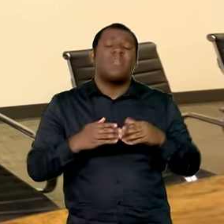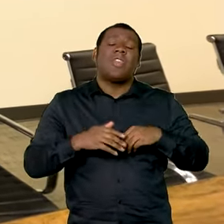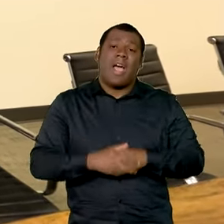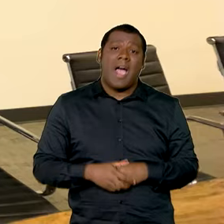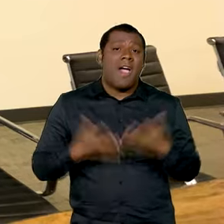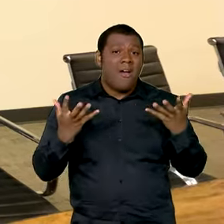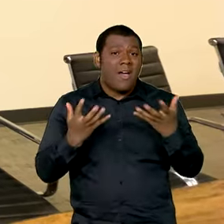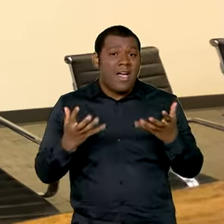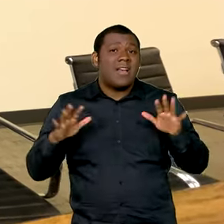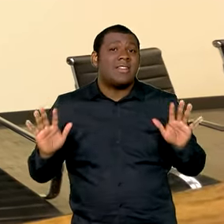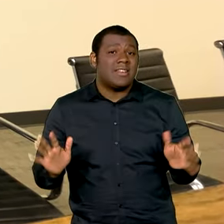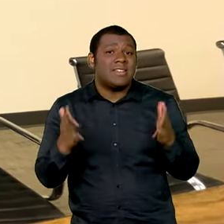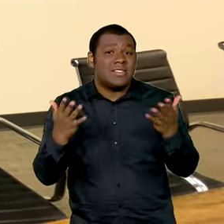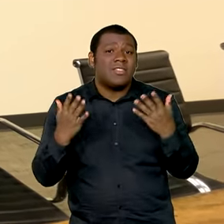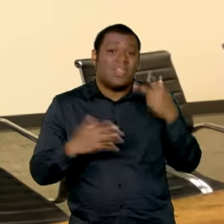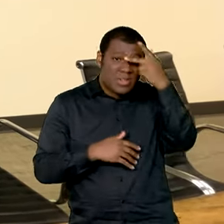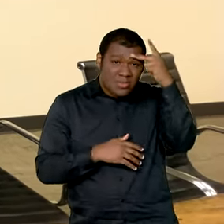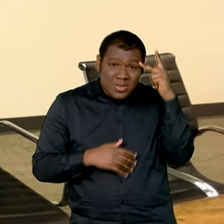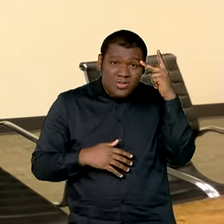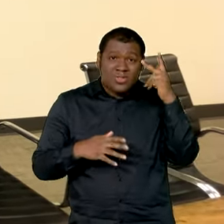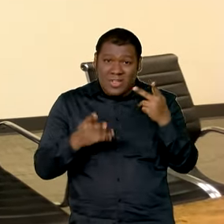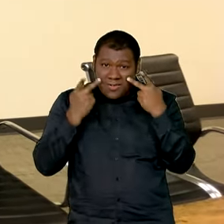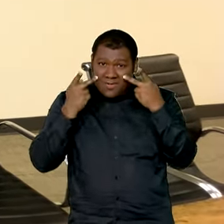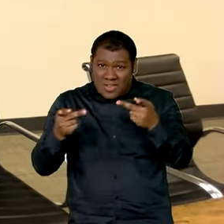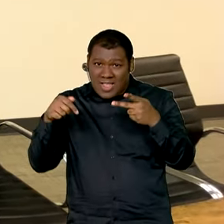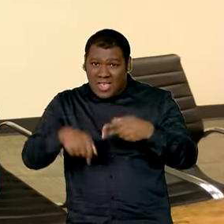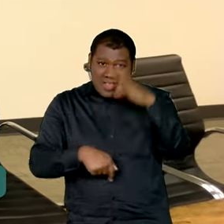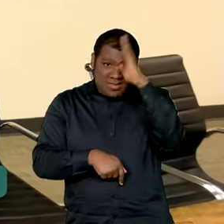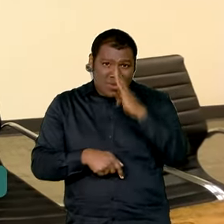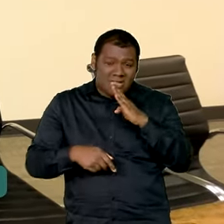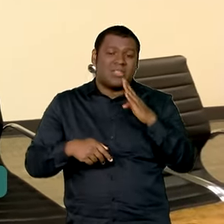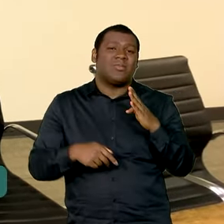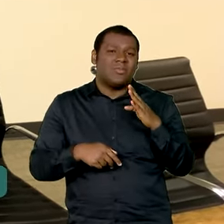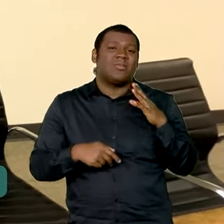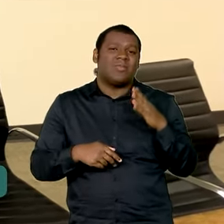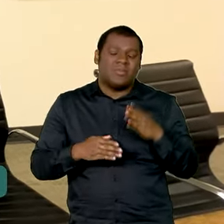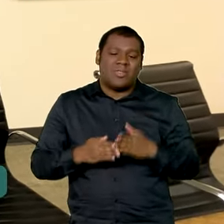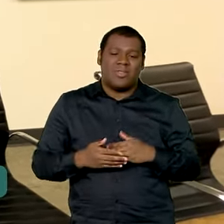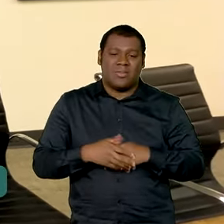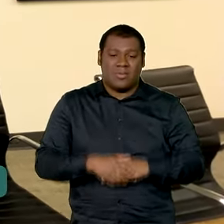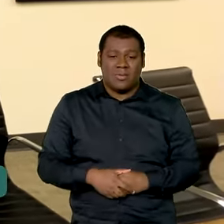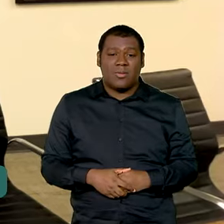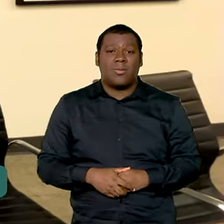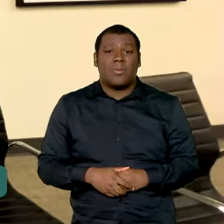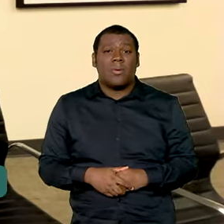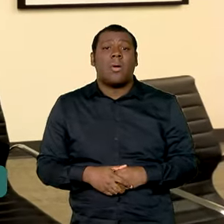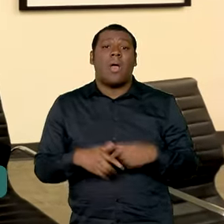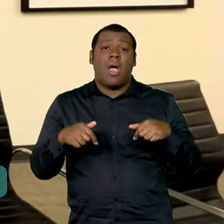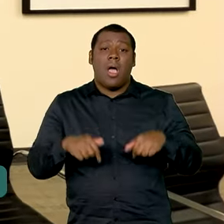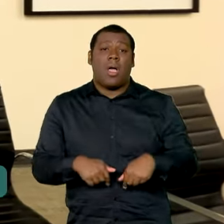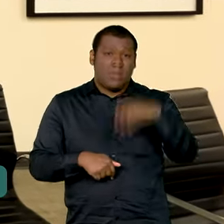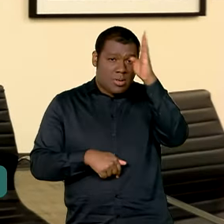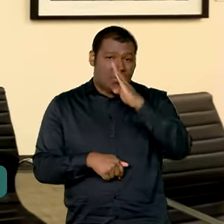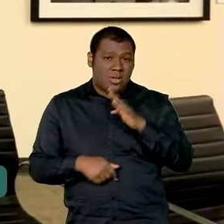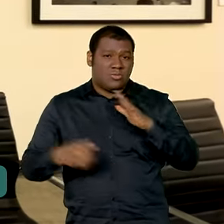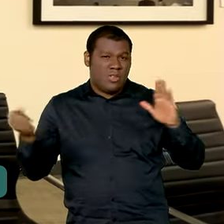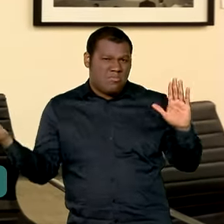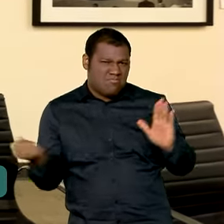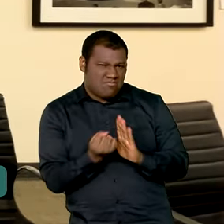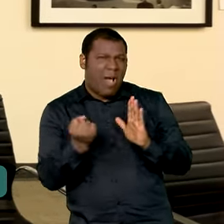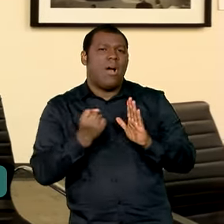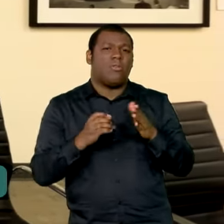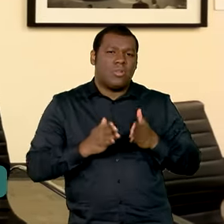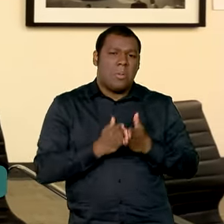navios que estão visitando a costa brasileira para esse ano Nesse ano nós já vamos ter um número recorde de leitos oferecidos por essas companhias no nosso país